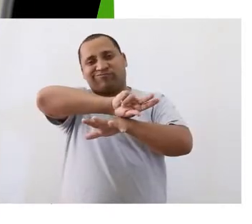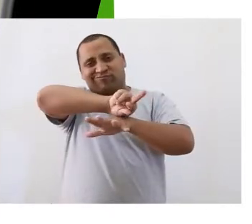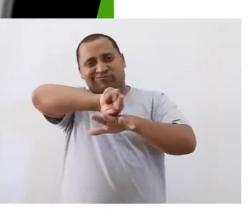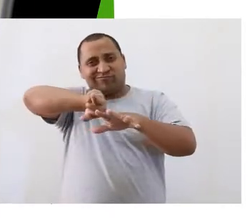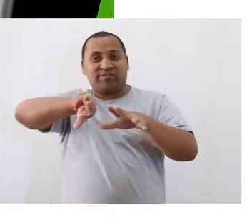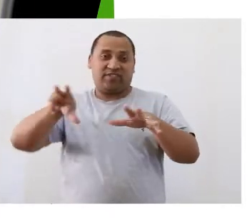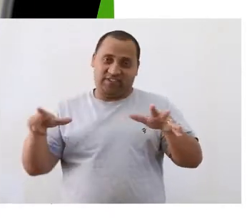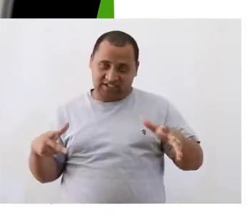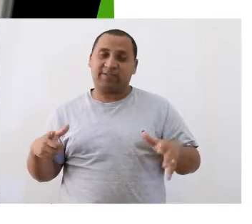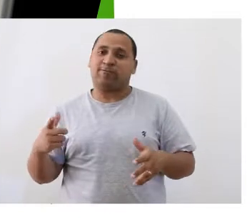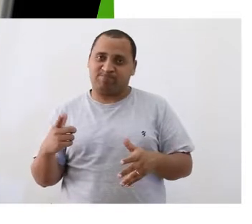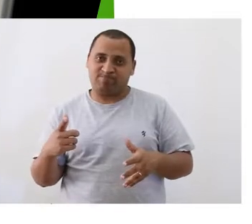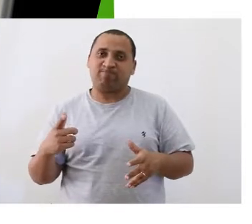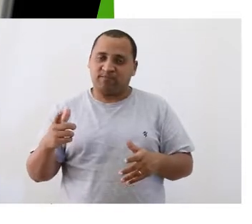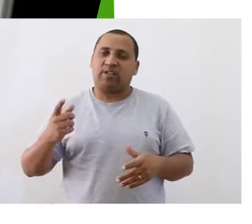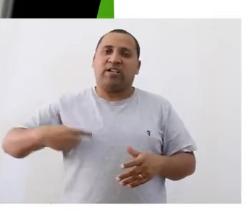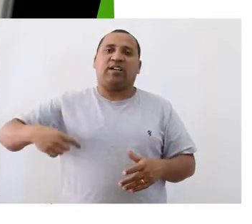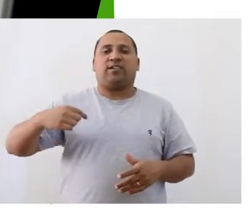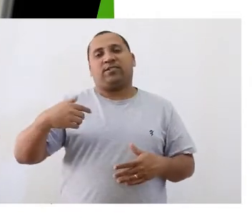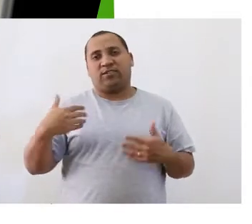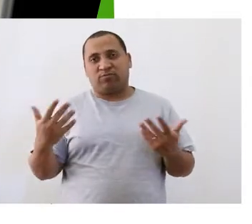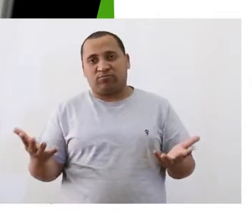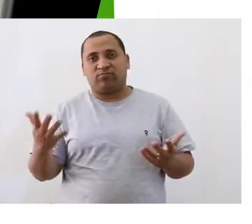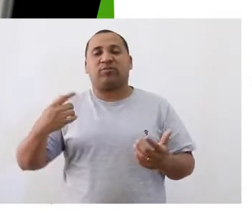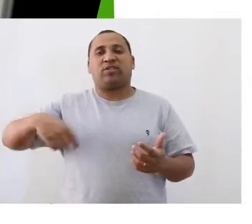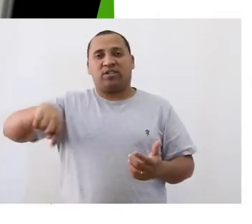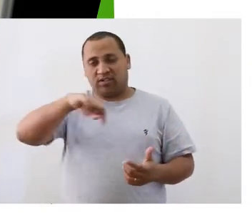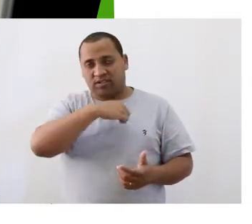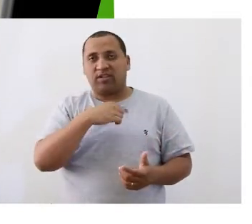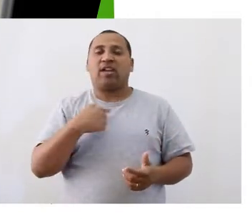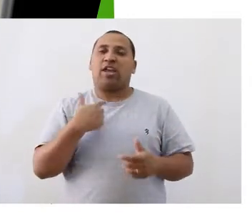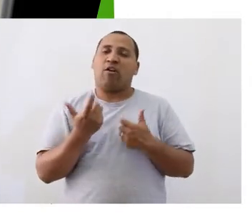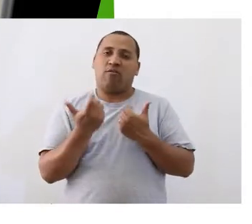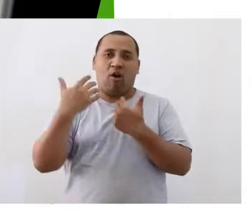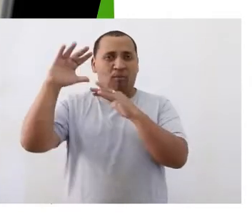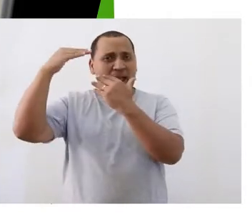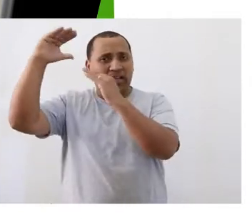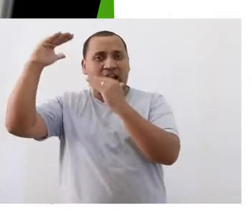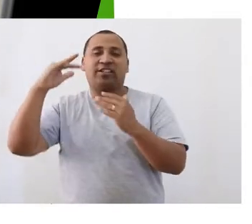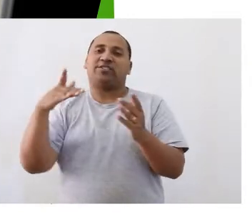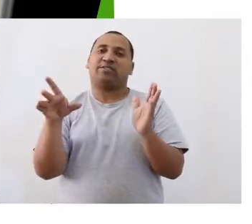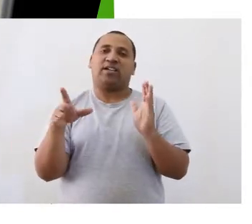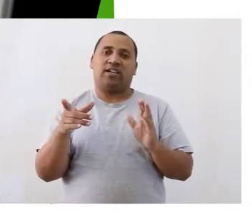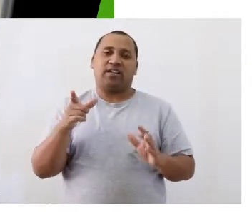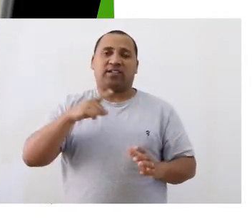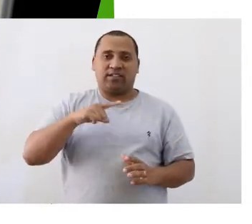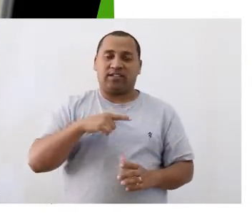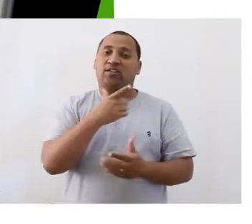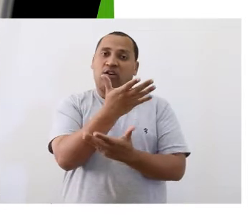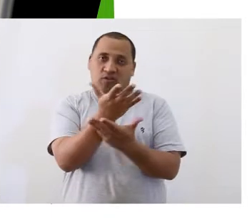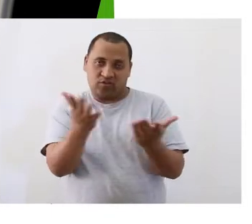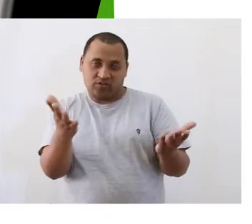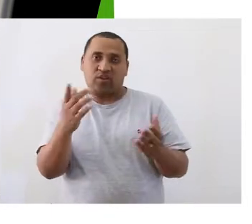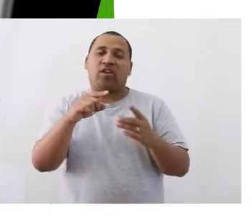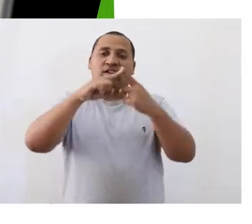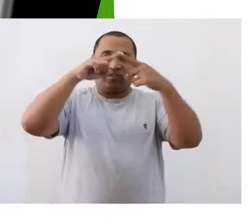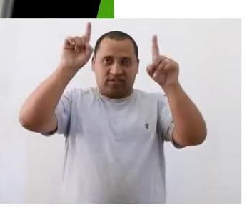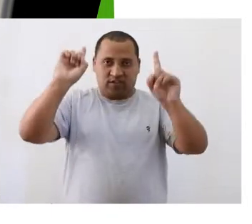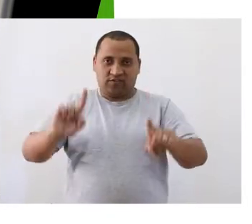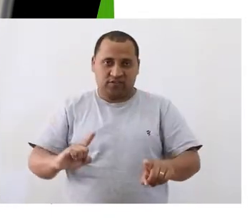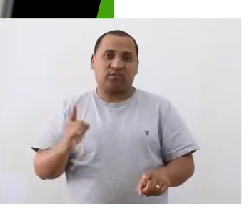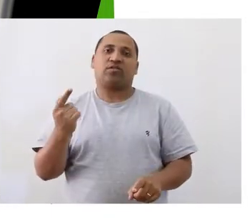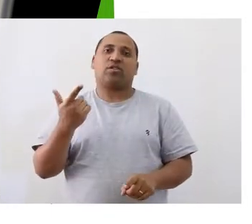espectro de diversidade. Então, as minhas homenagens vão para aqueles